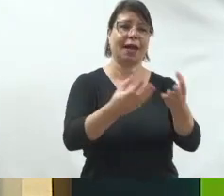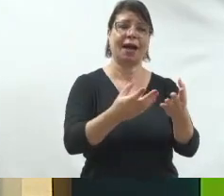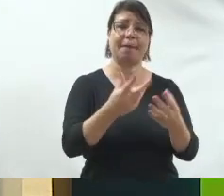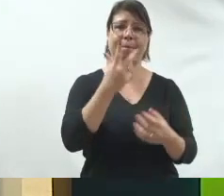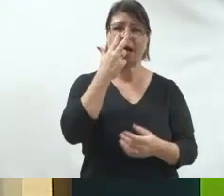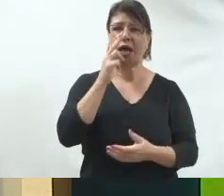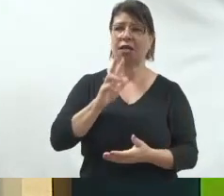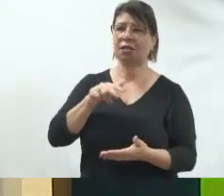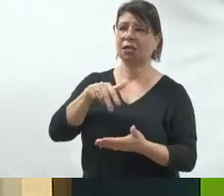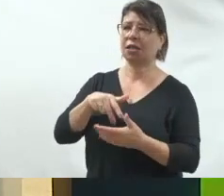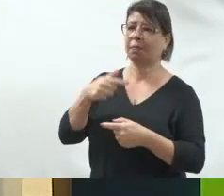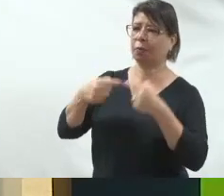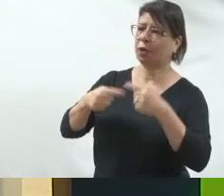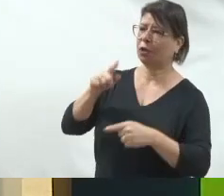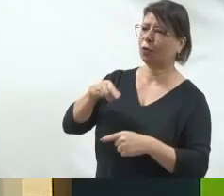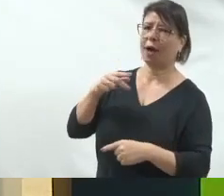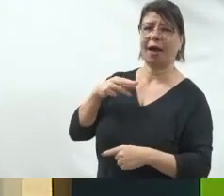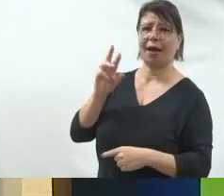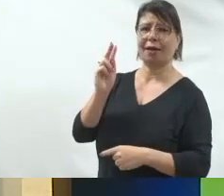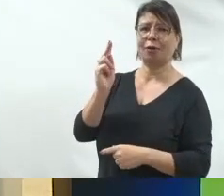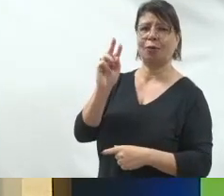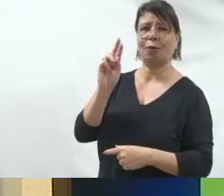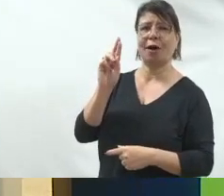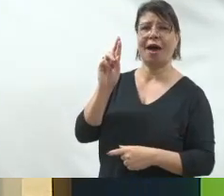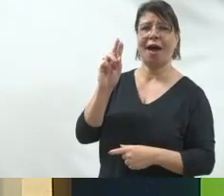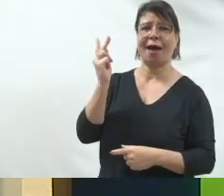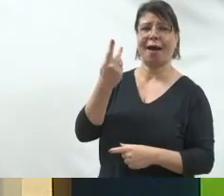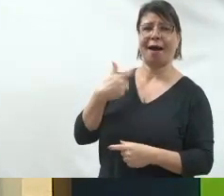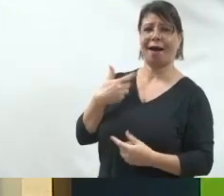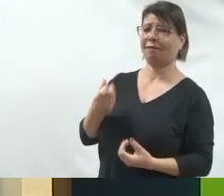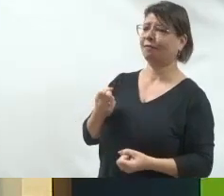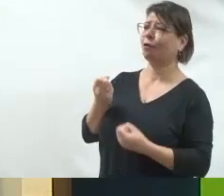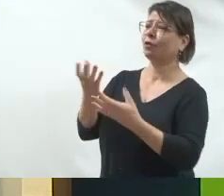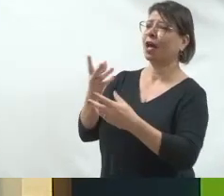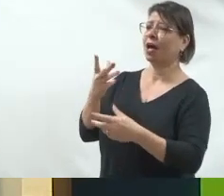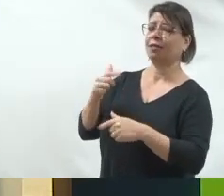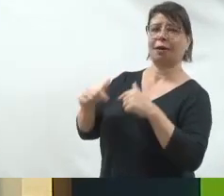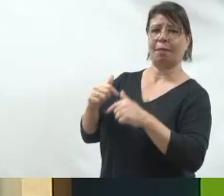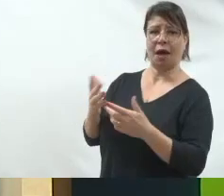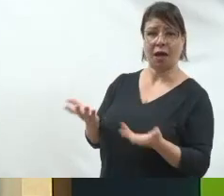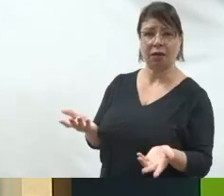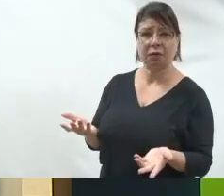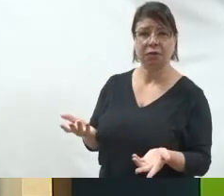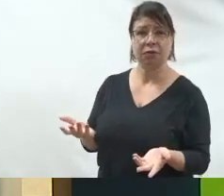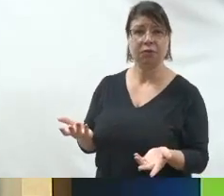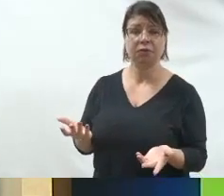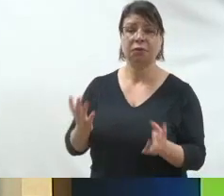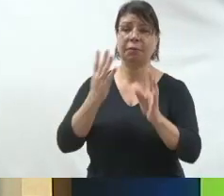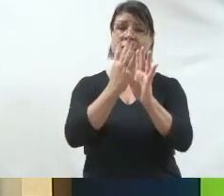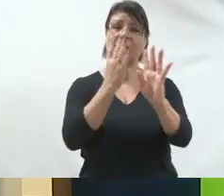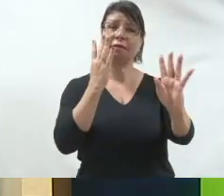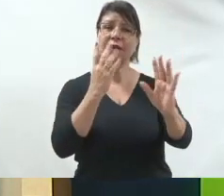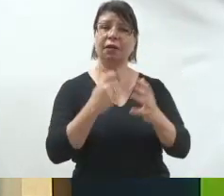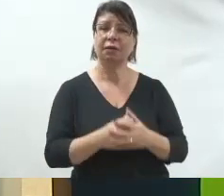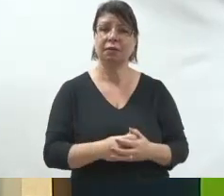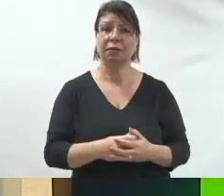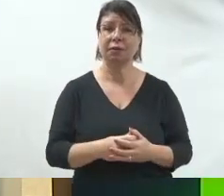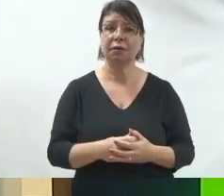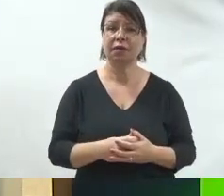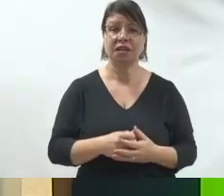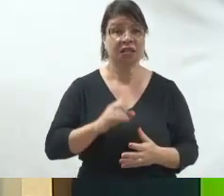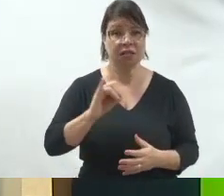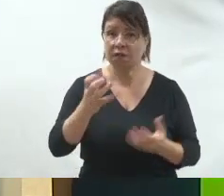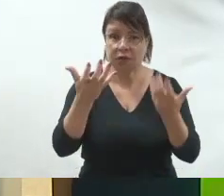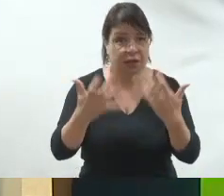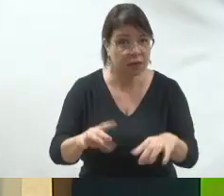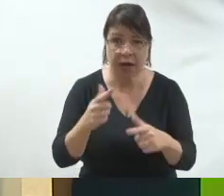mas a vida do político é essa, resolver problemas. Então, o político que não identificou problemas para resolver, ele não serve para ser político. Então, esse é